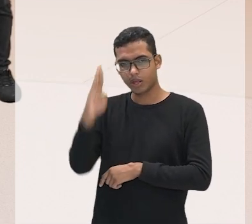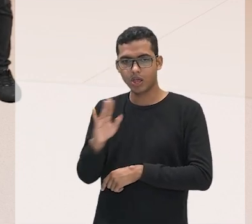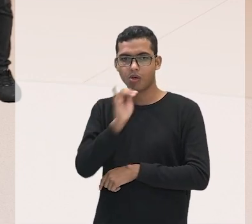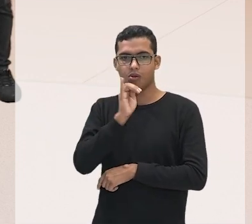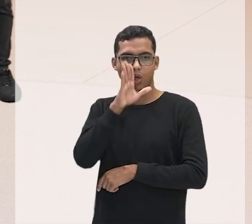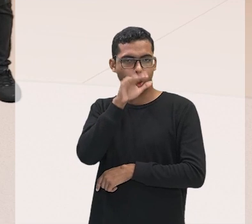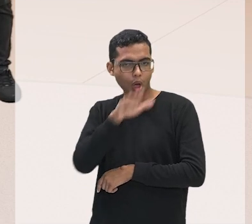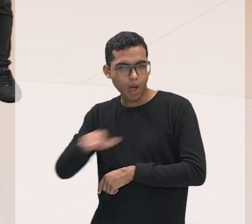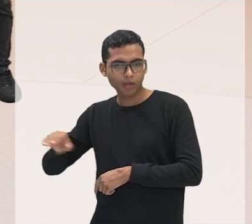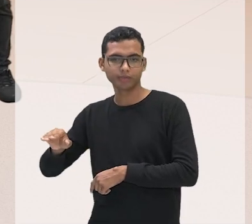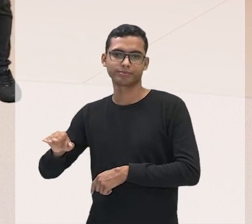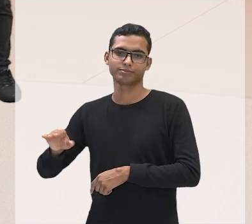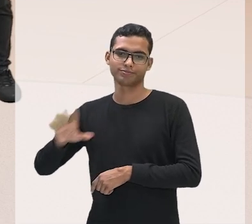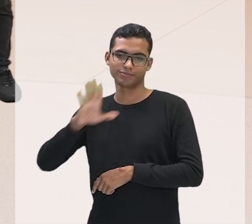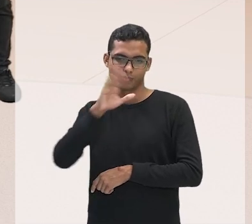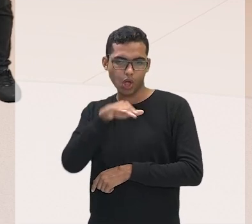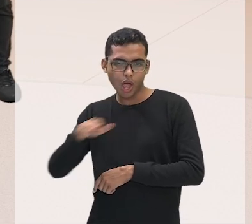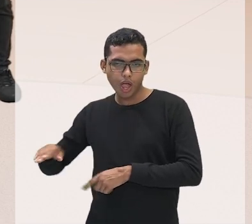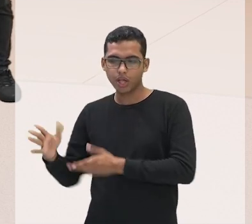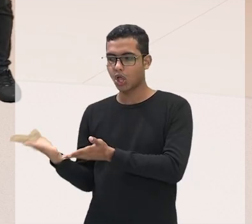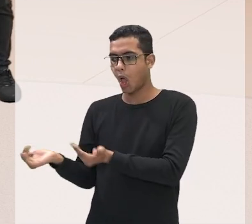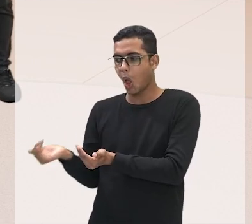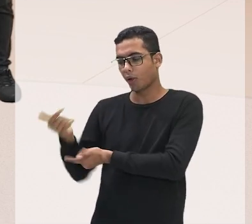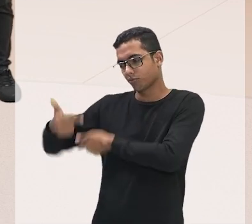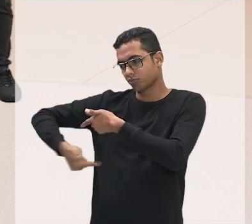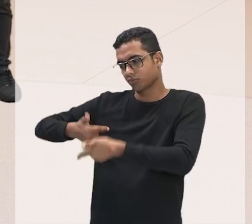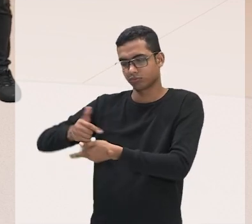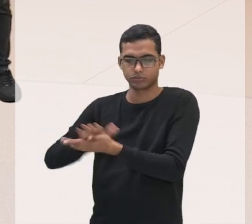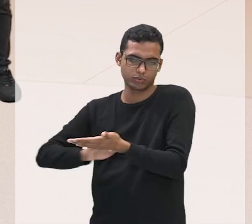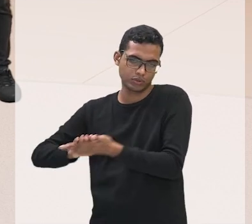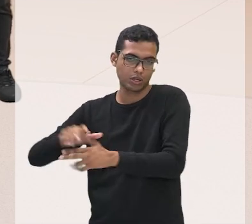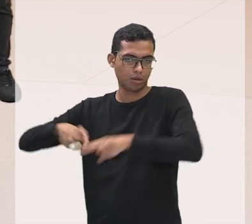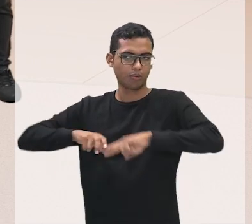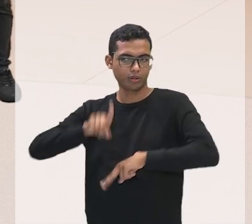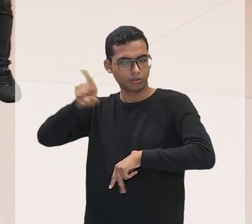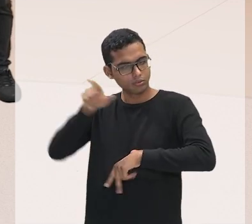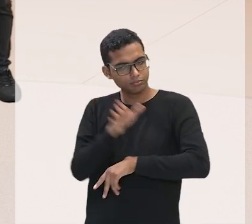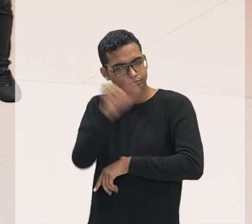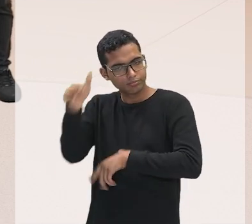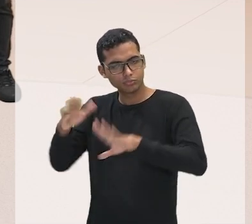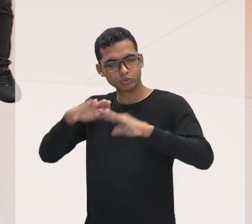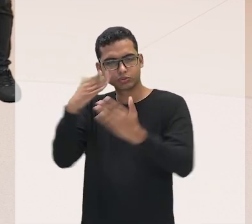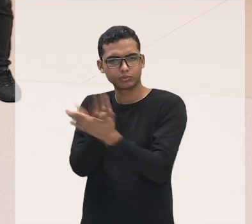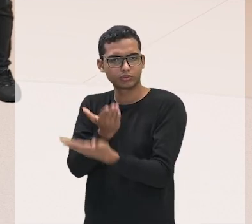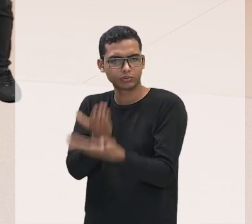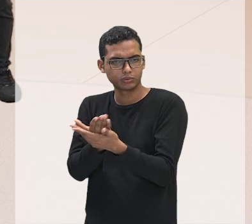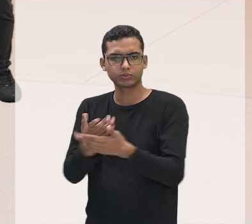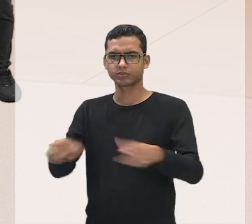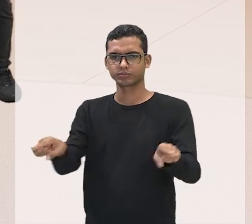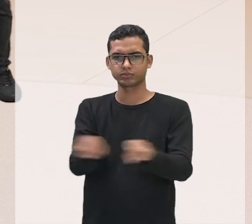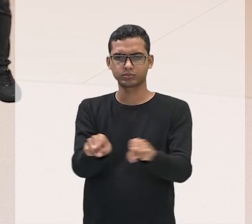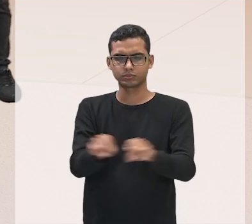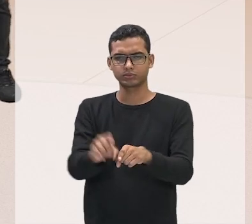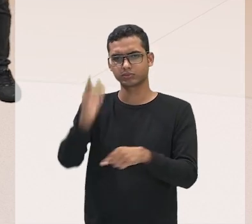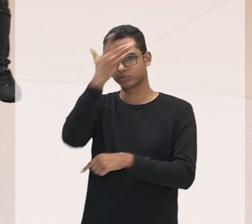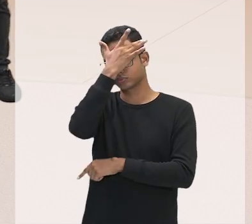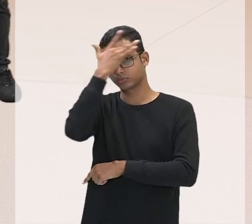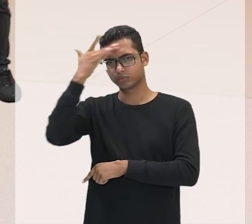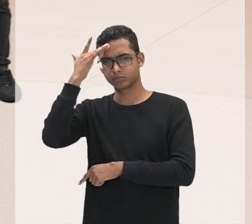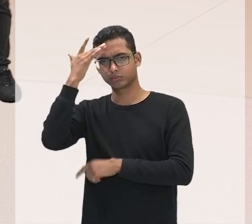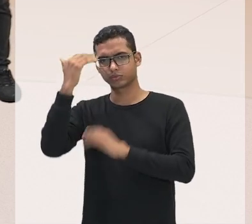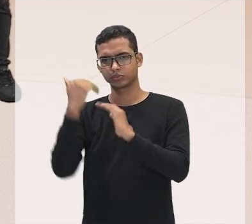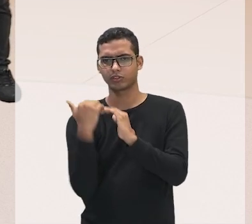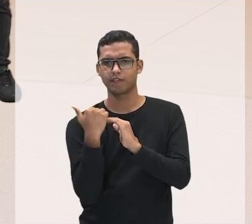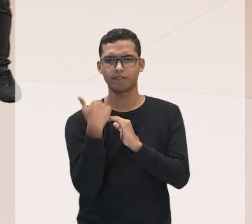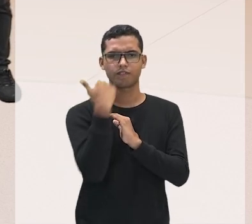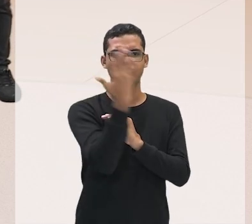né? Pessoas que tem ali muitos jovens não tem como trabalhar. A gente tem ali então pessoas que estão estudando pessoas que já estão, né? Fora